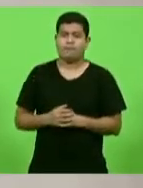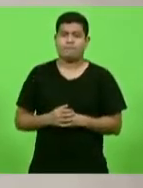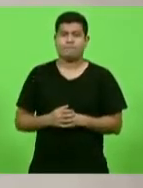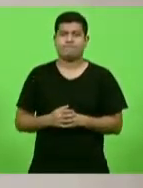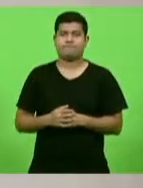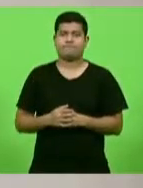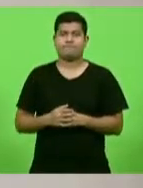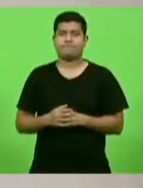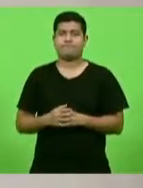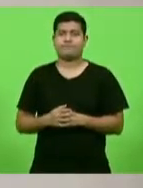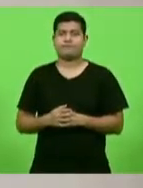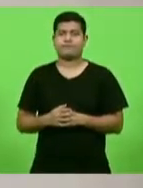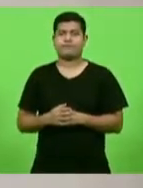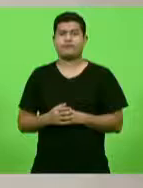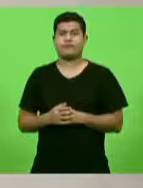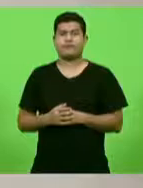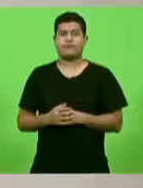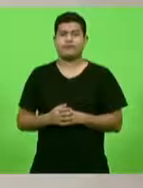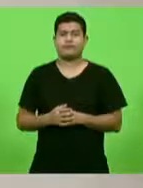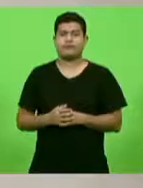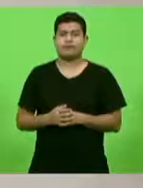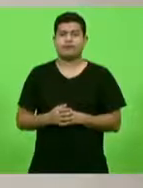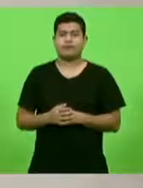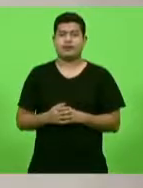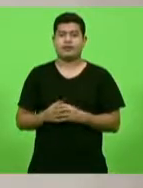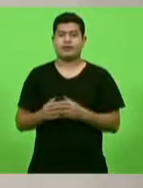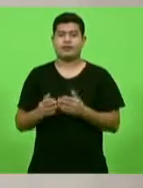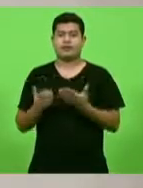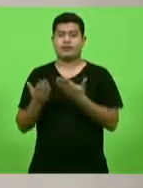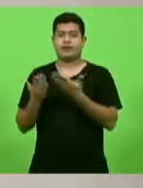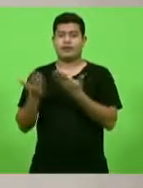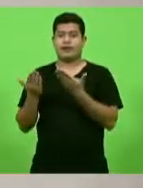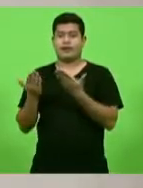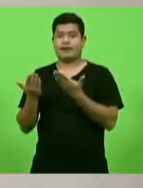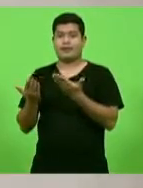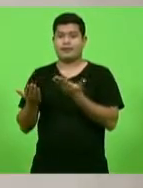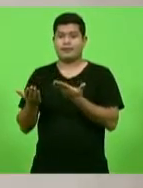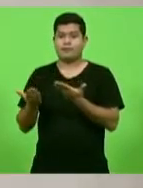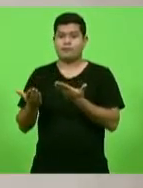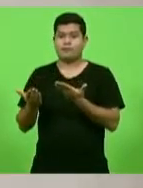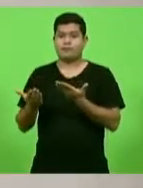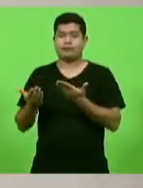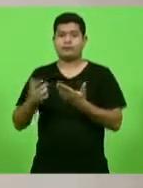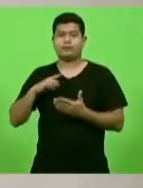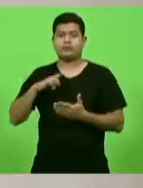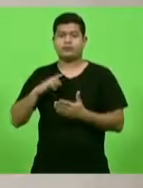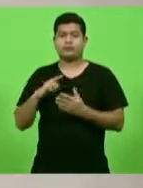São Carlos, Palmitos, com a extensão de 19,98 km.